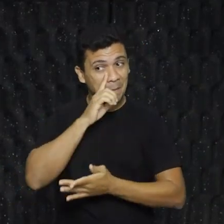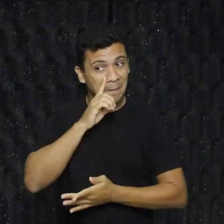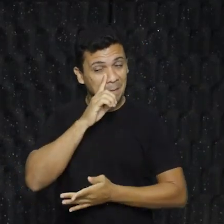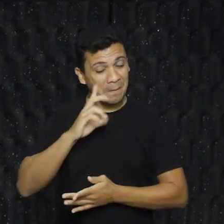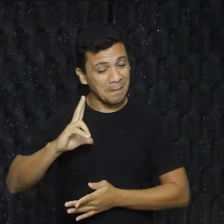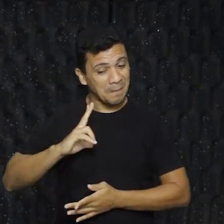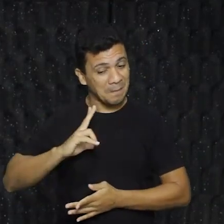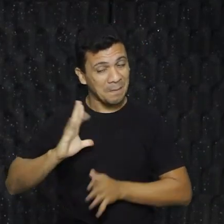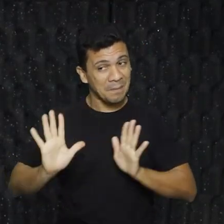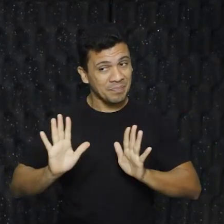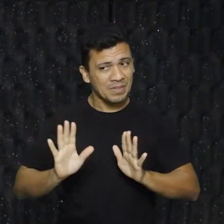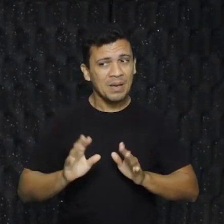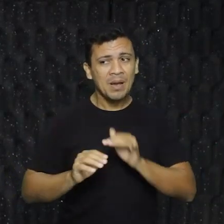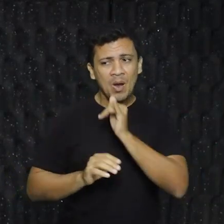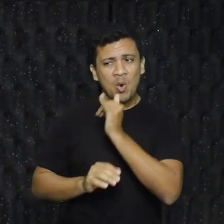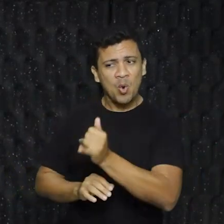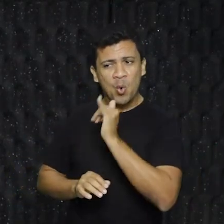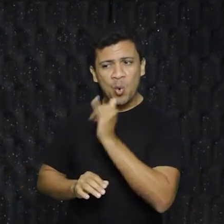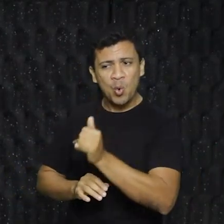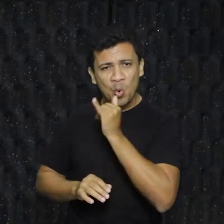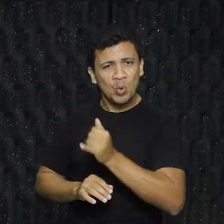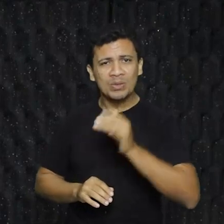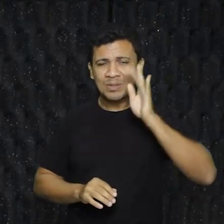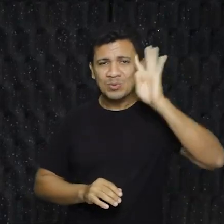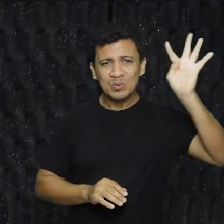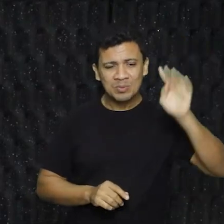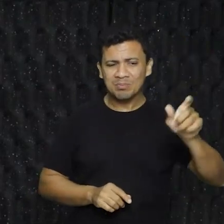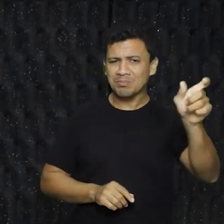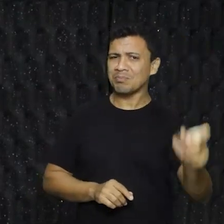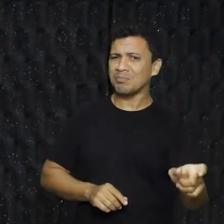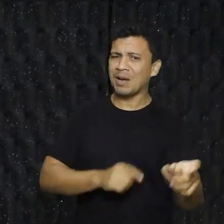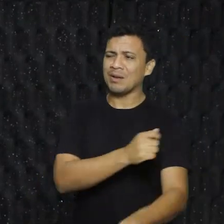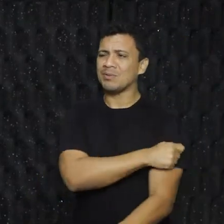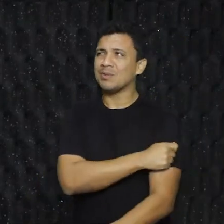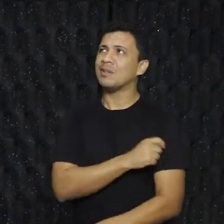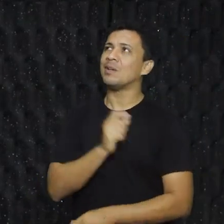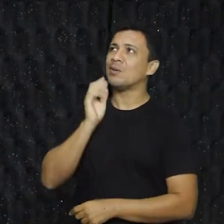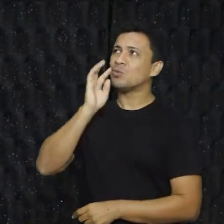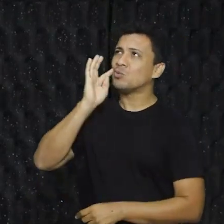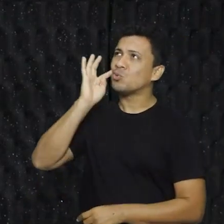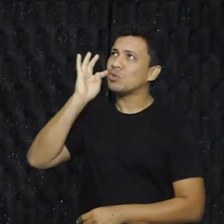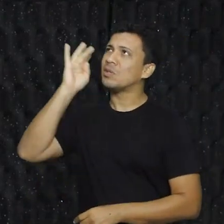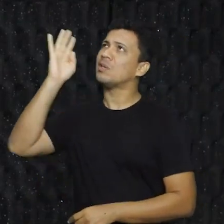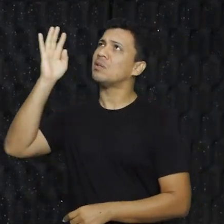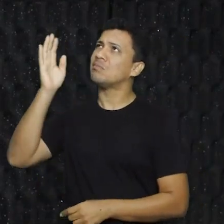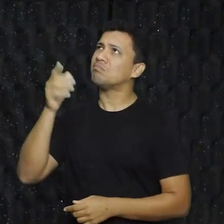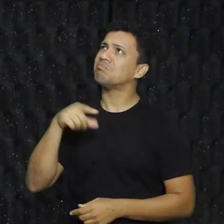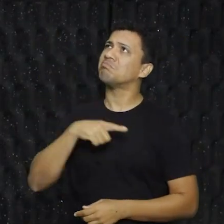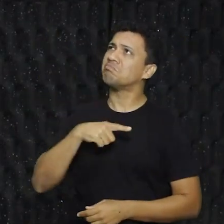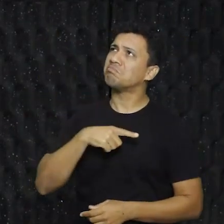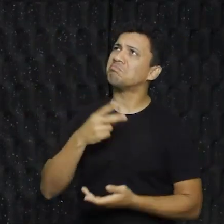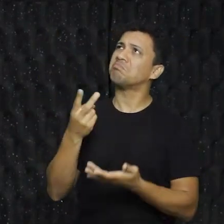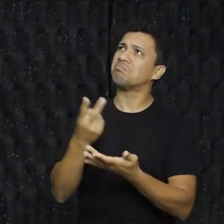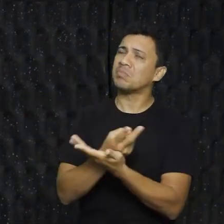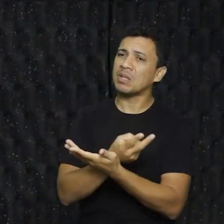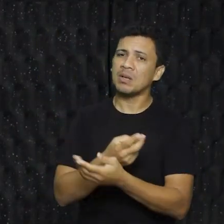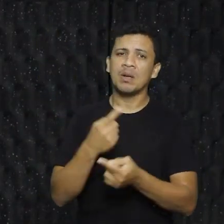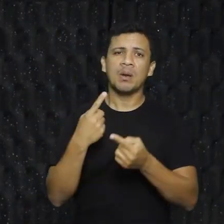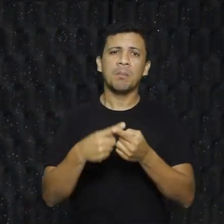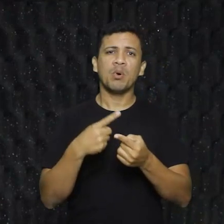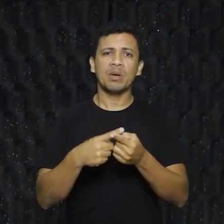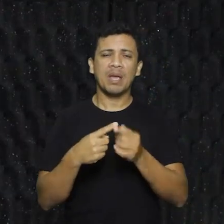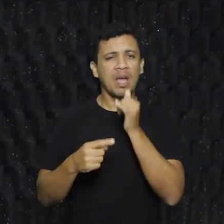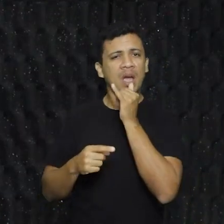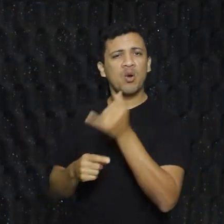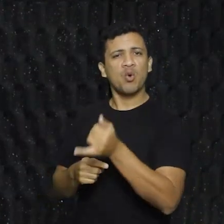expor, mas que você vai contar esse sonho? Aí sempre tem um aluno que começa, professor, sonhei isso e aquilo. Um sonho, quando ele é contado,